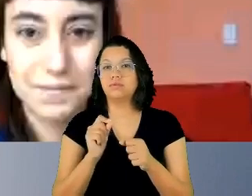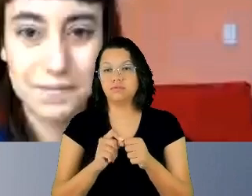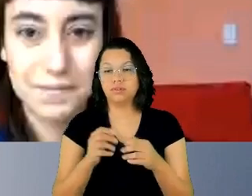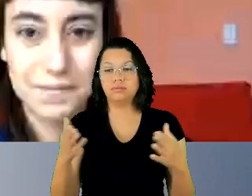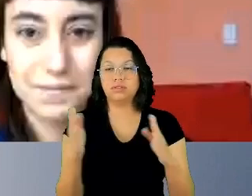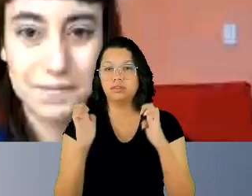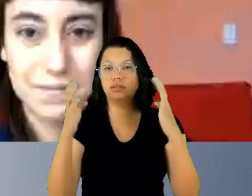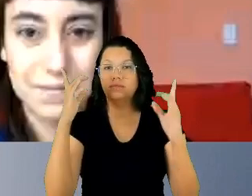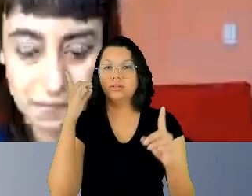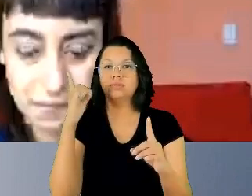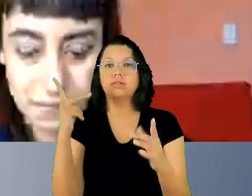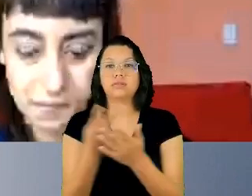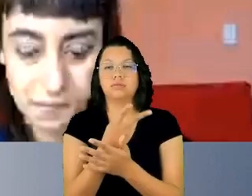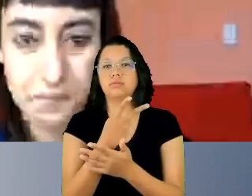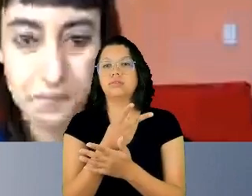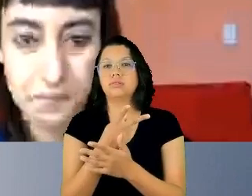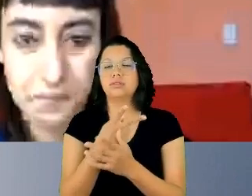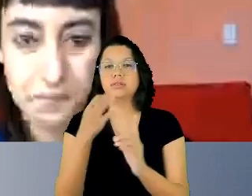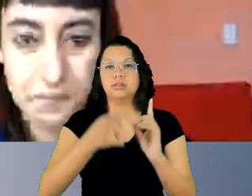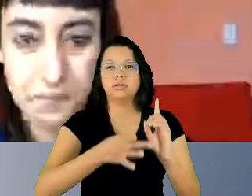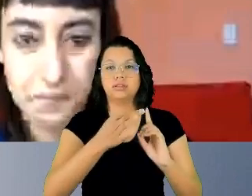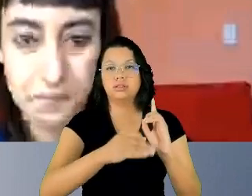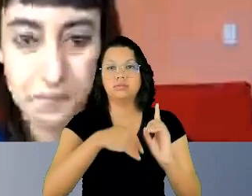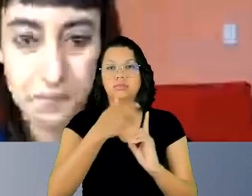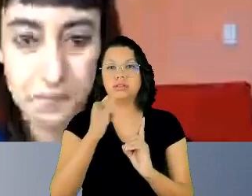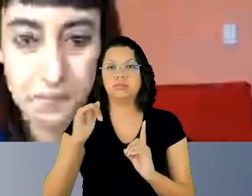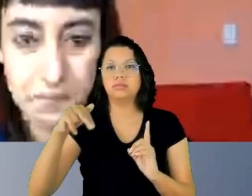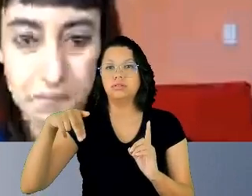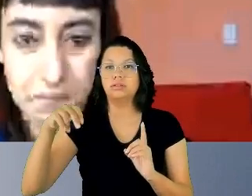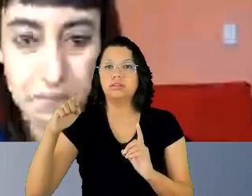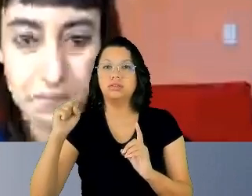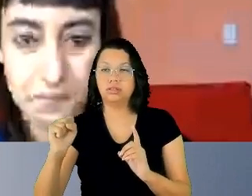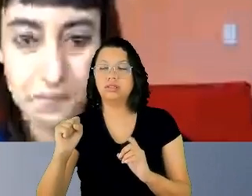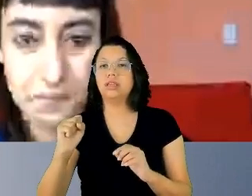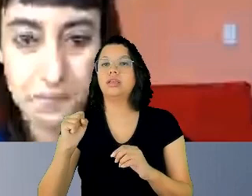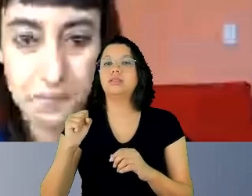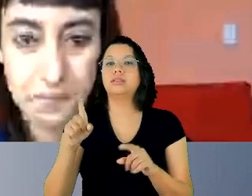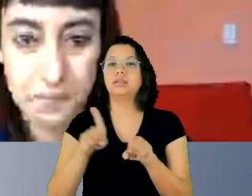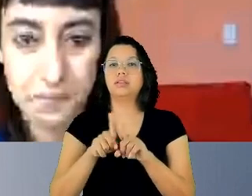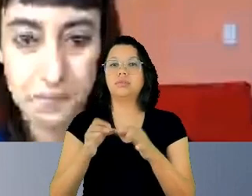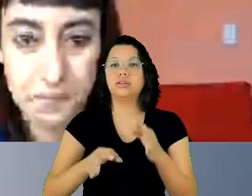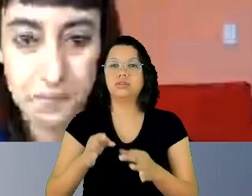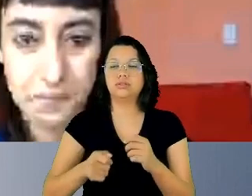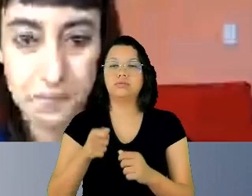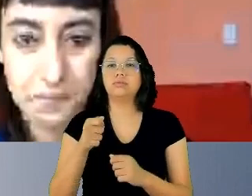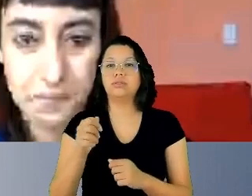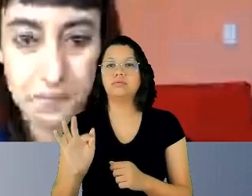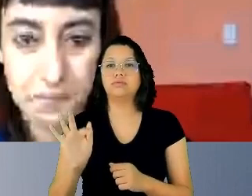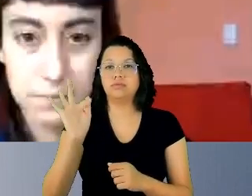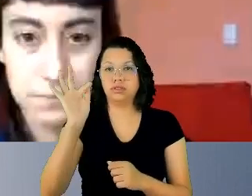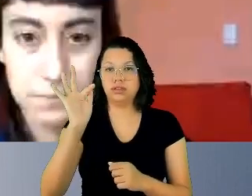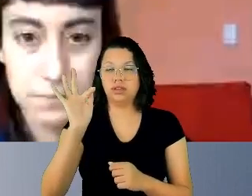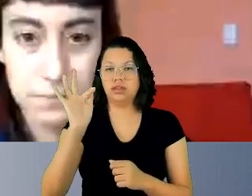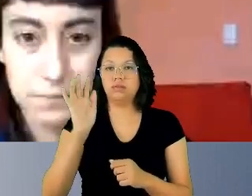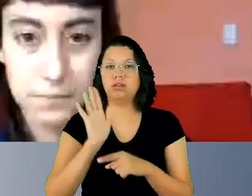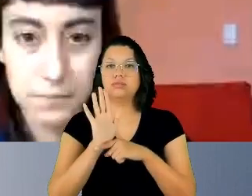acontecendo, a desmargadora Inês Virgínia e a juíza federal e auxílio à presidência